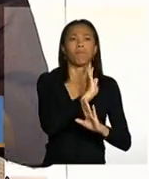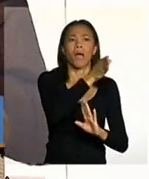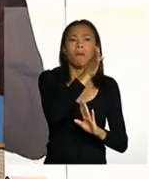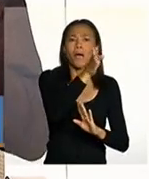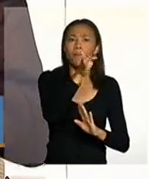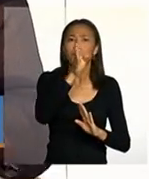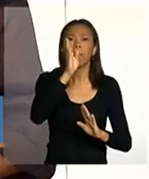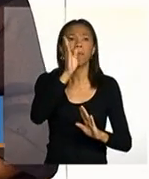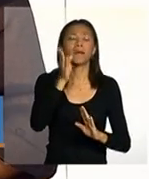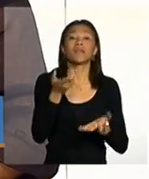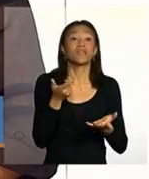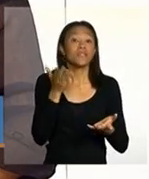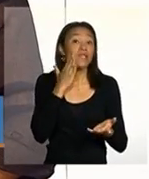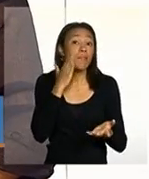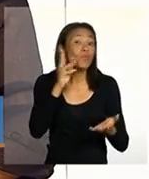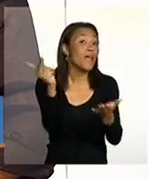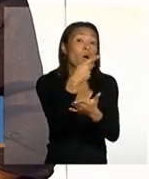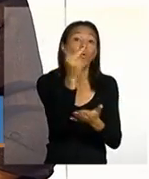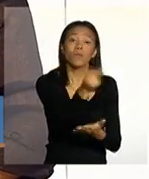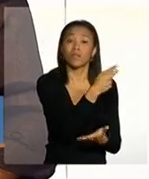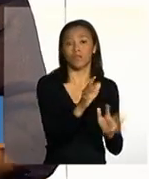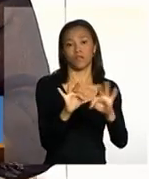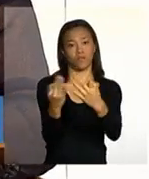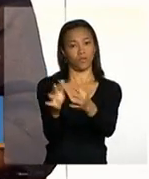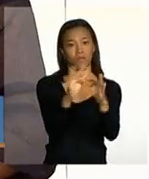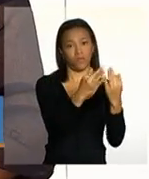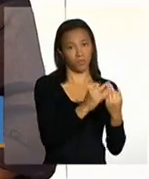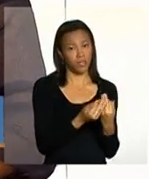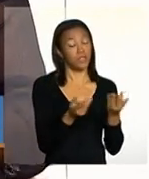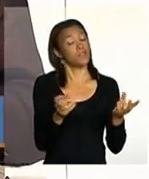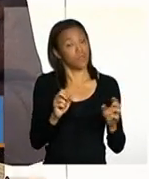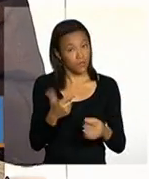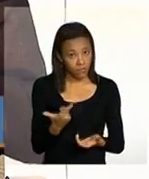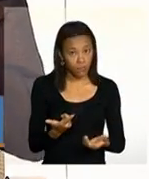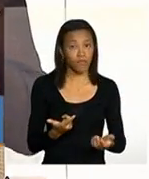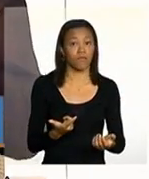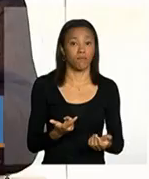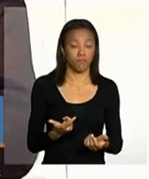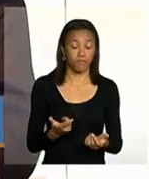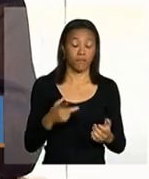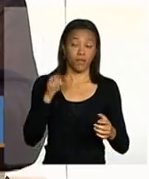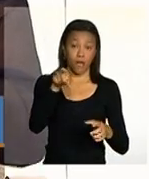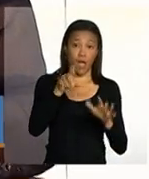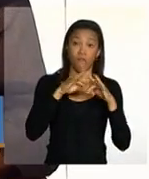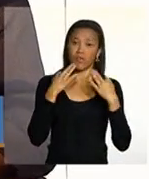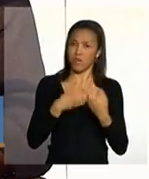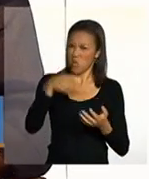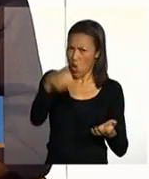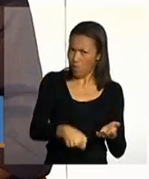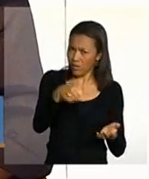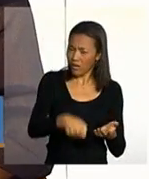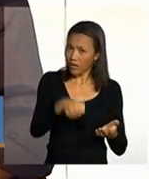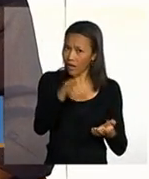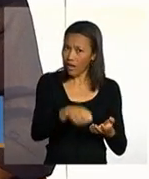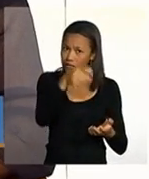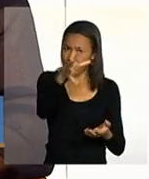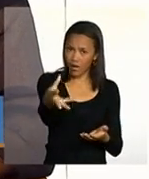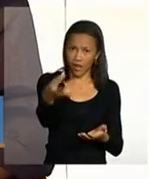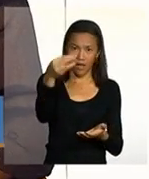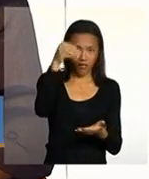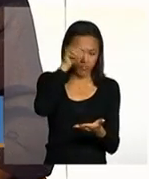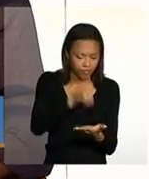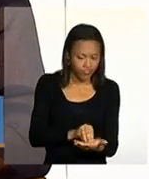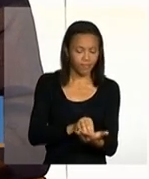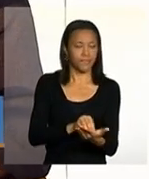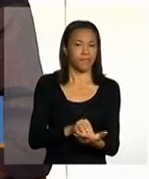façam uma escuta qualificada dessa família e logicamente a família não é obrigada a entrar em acompanhamento